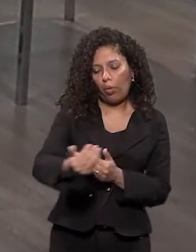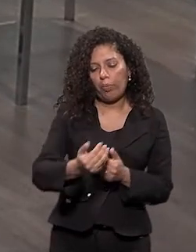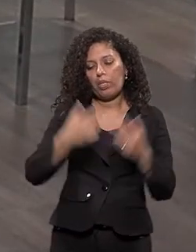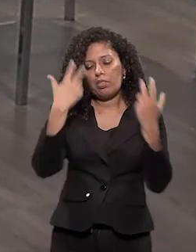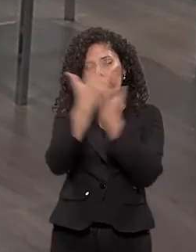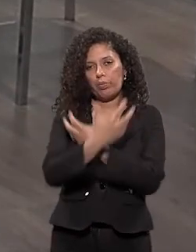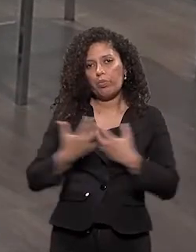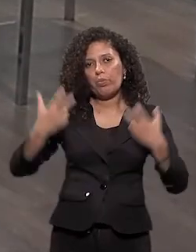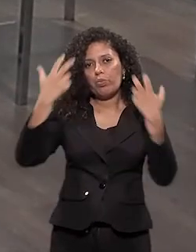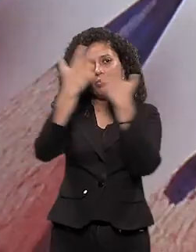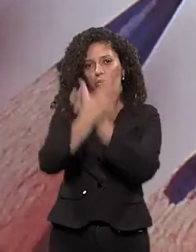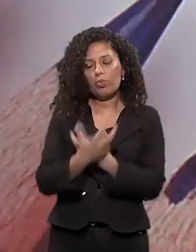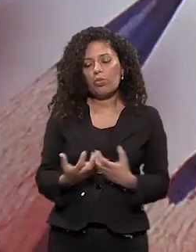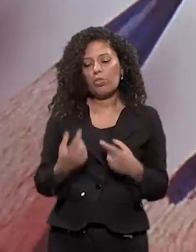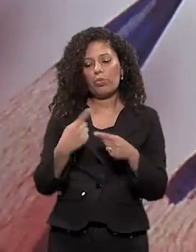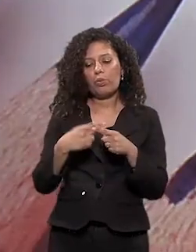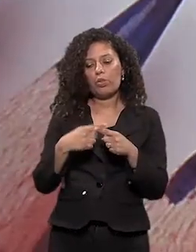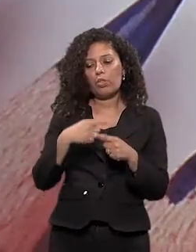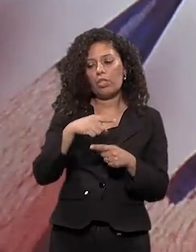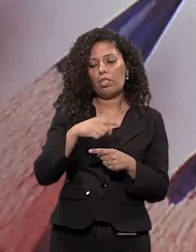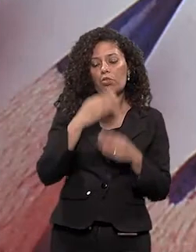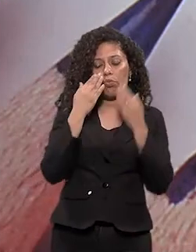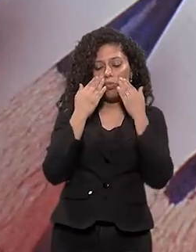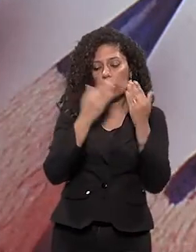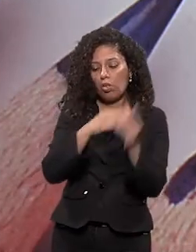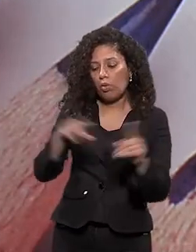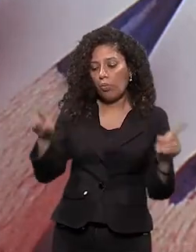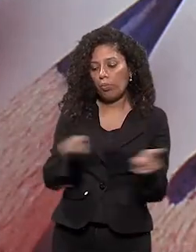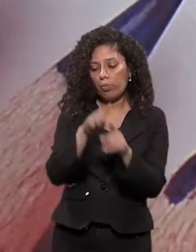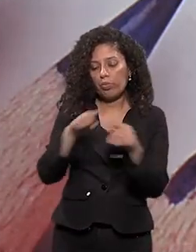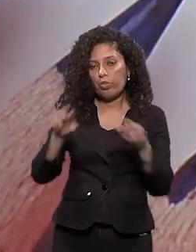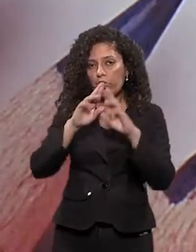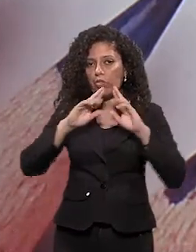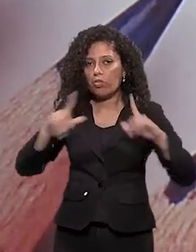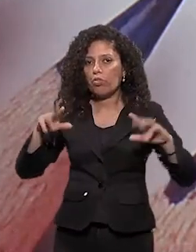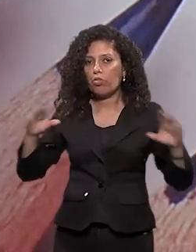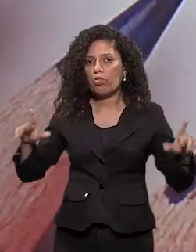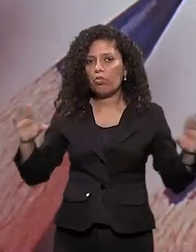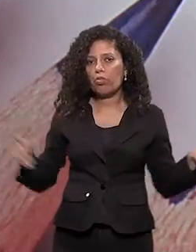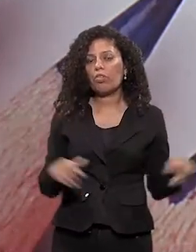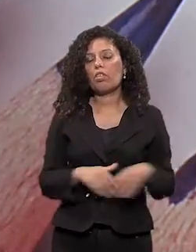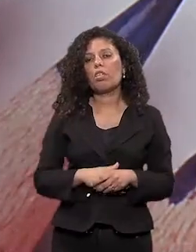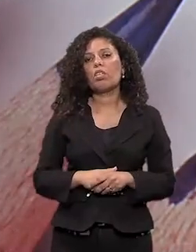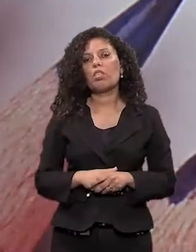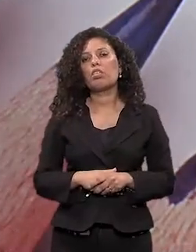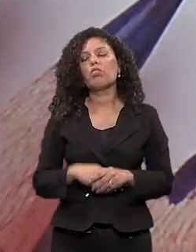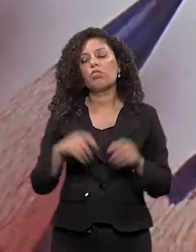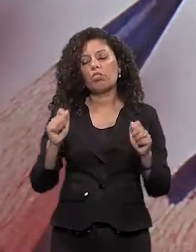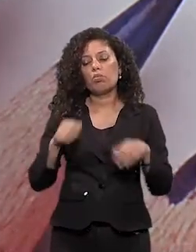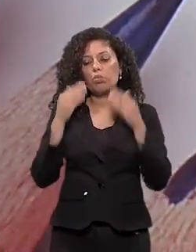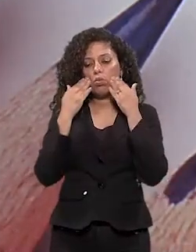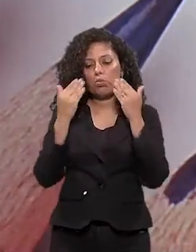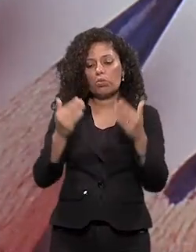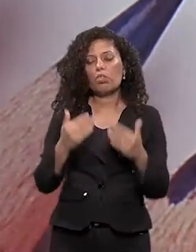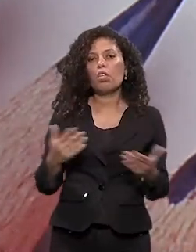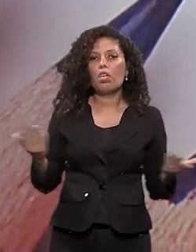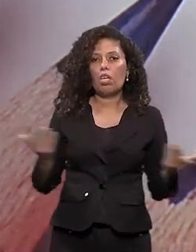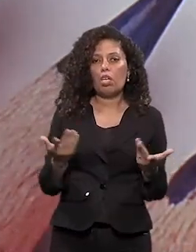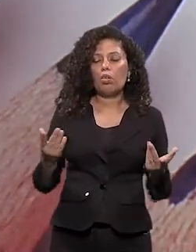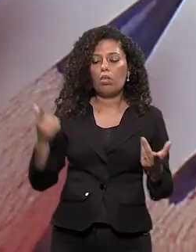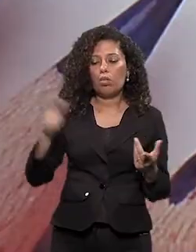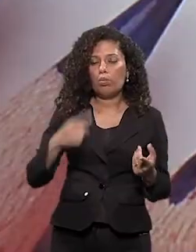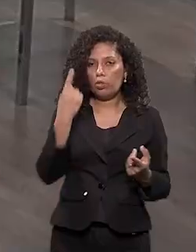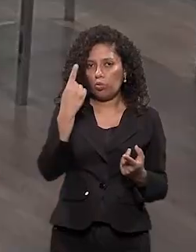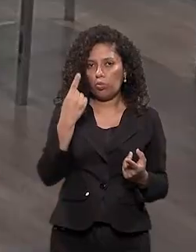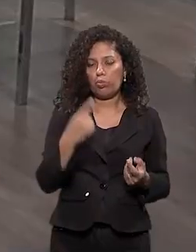tocar Porque eles apresentaram aqui Outras músicas também Antes da gente começar a gravar Mas o papo estava muito bom Deu para apresentar uma Agora no final Mais